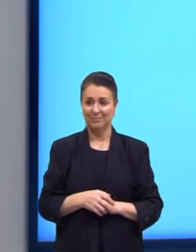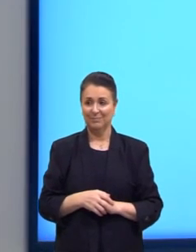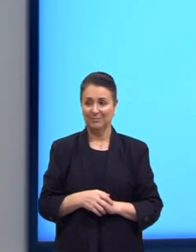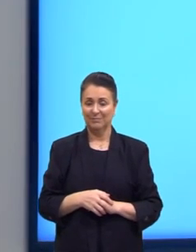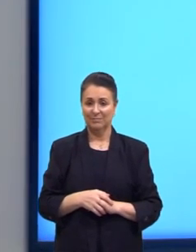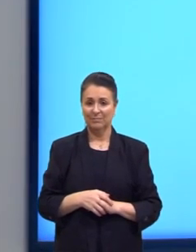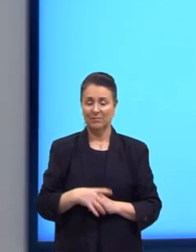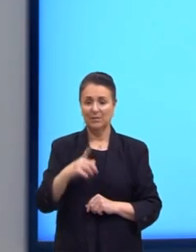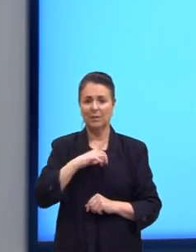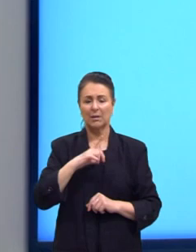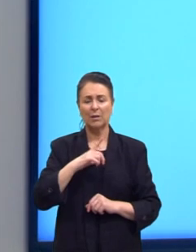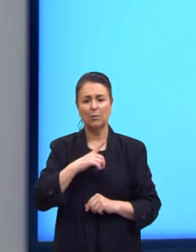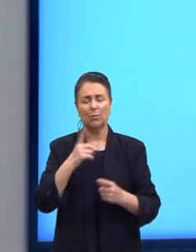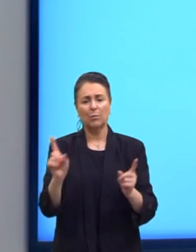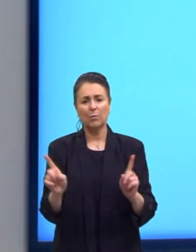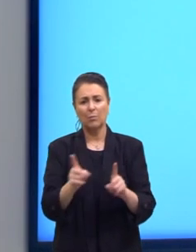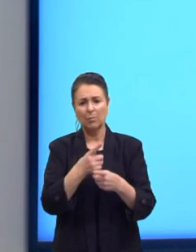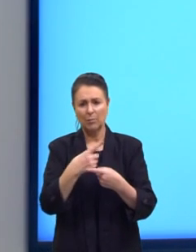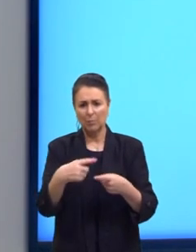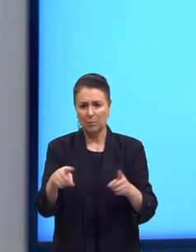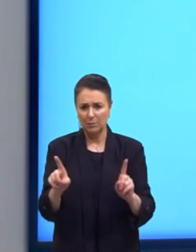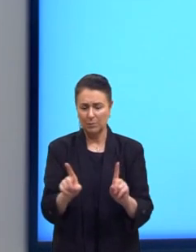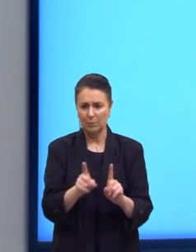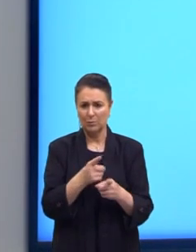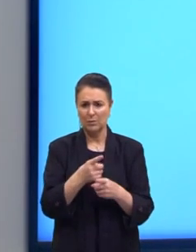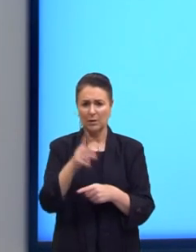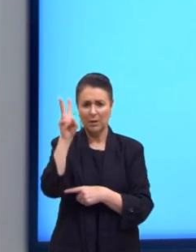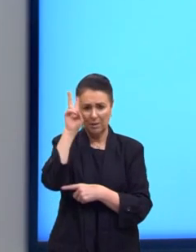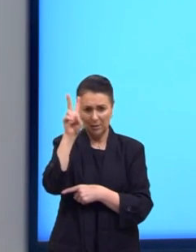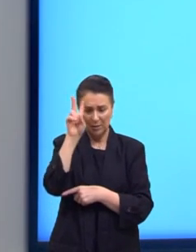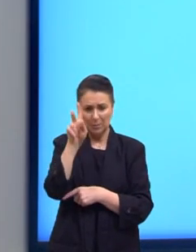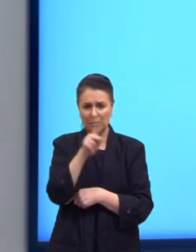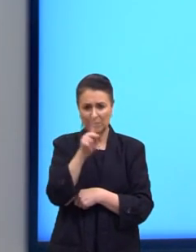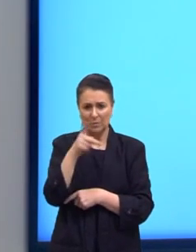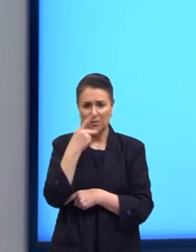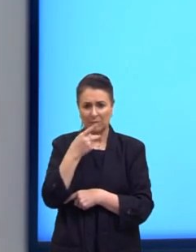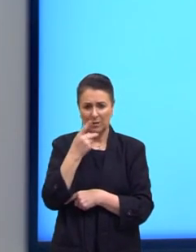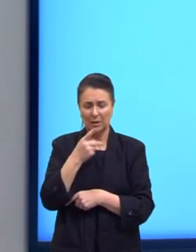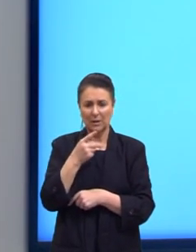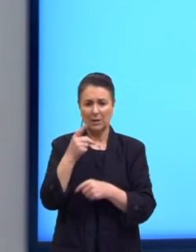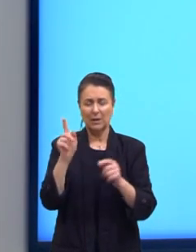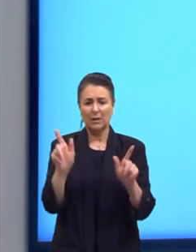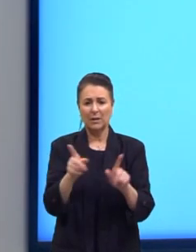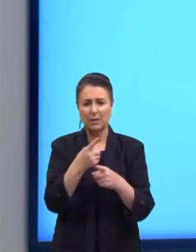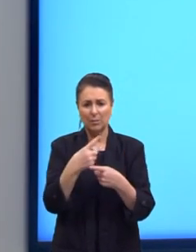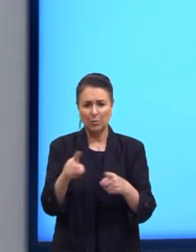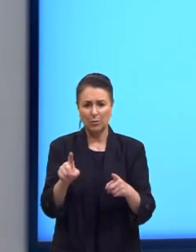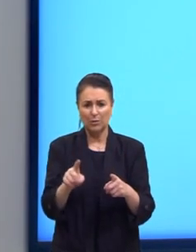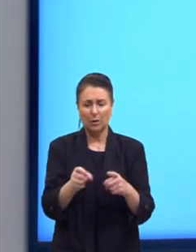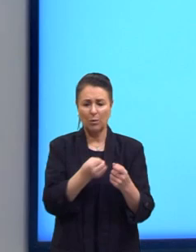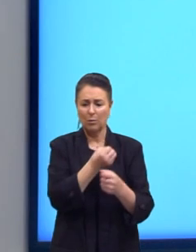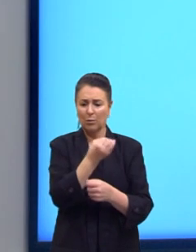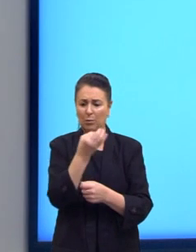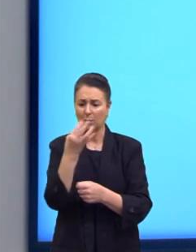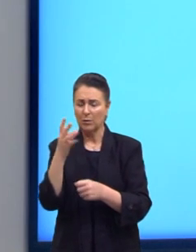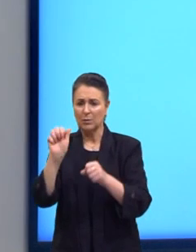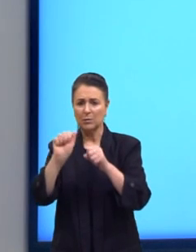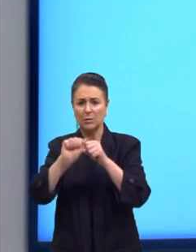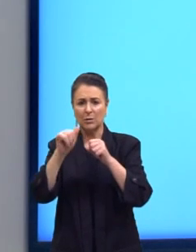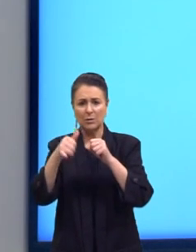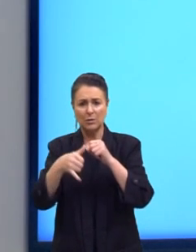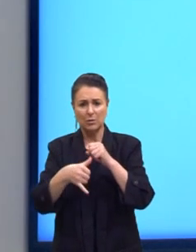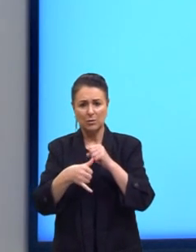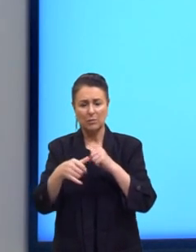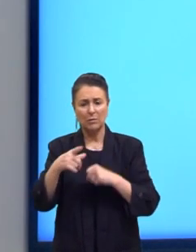E aqui está a nossa música do What a Wonderful World. Lembra que eu disse que eu ia falar sobre ela? Olha a quantidade de adjetivos que eu